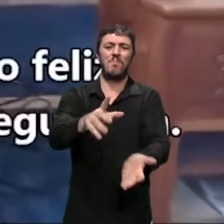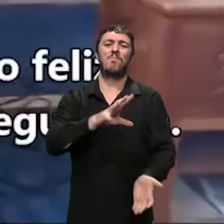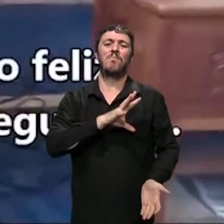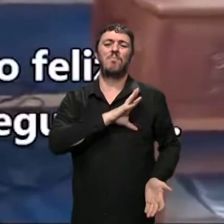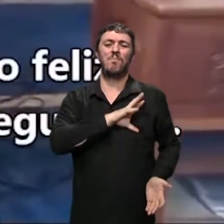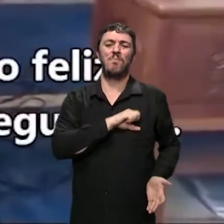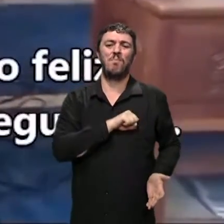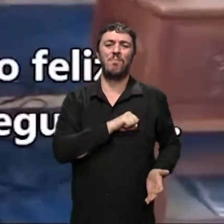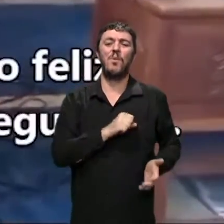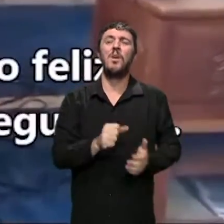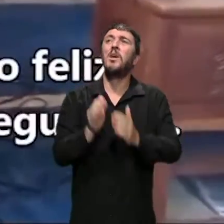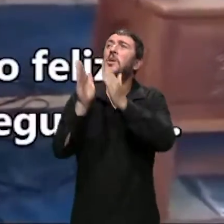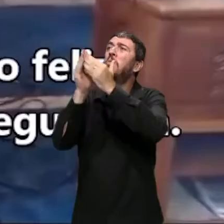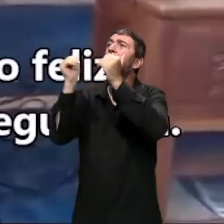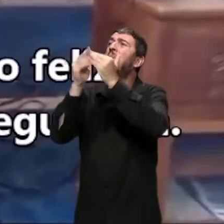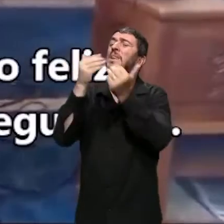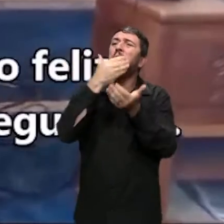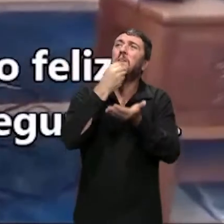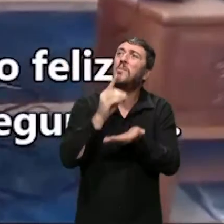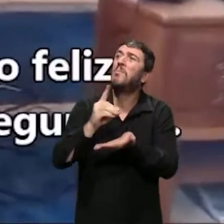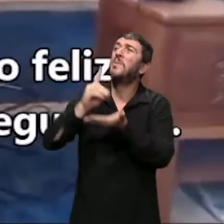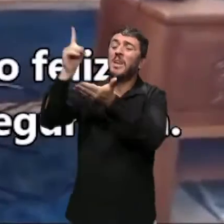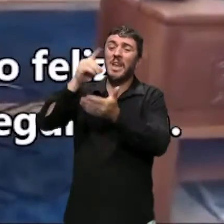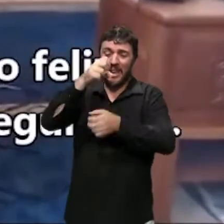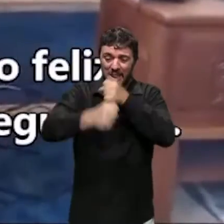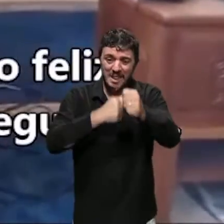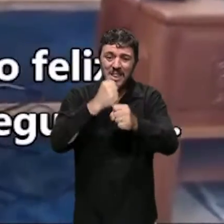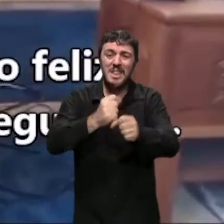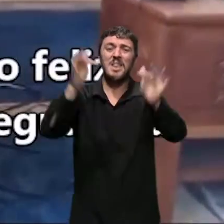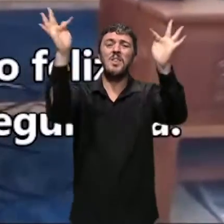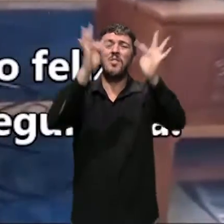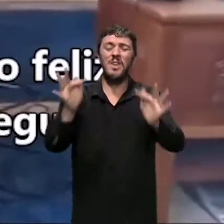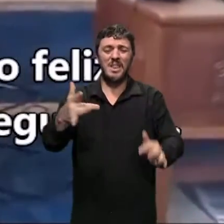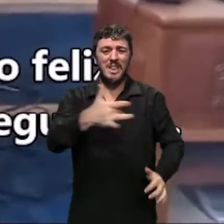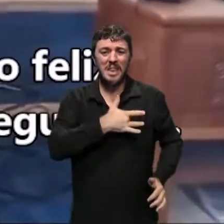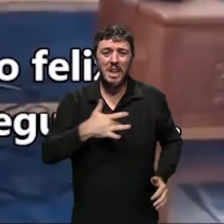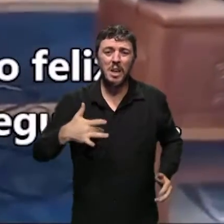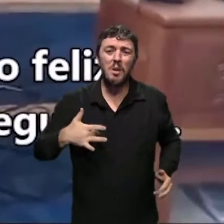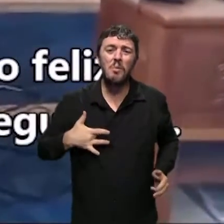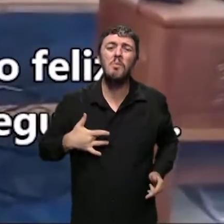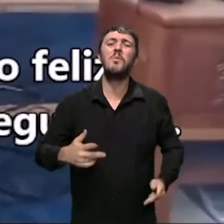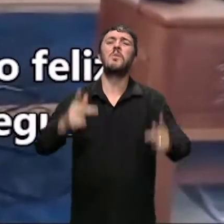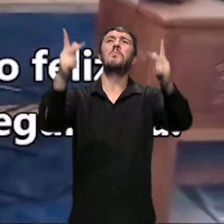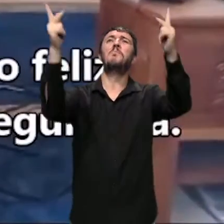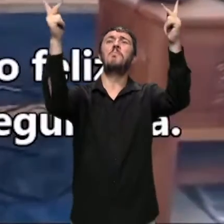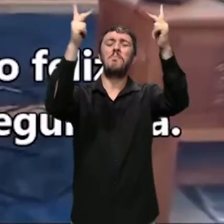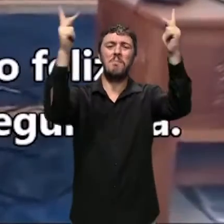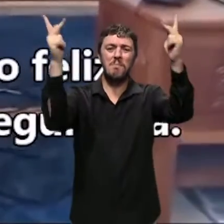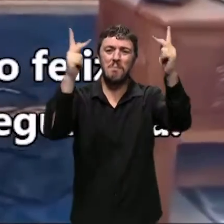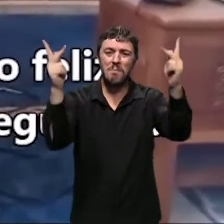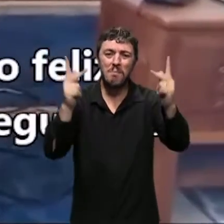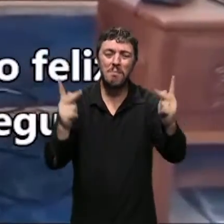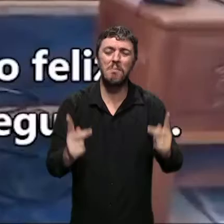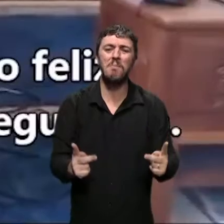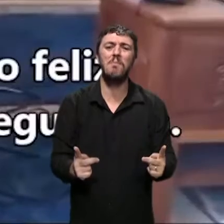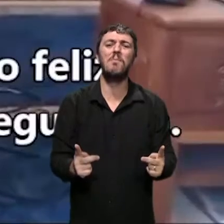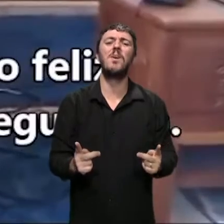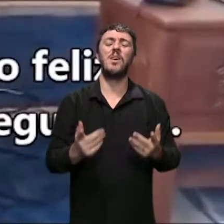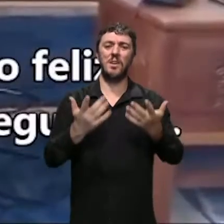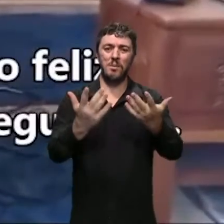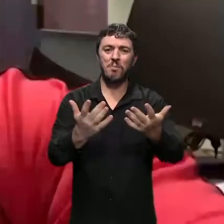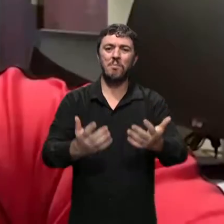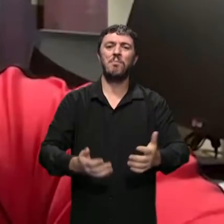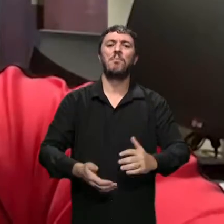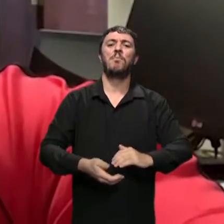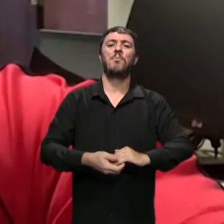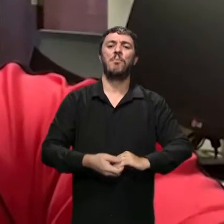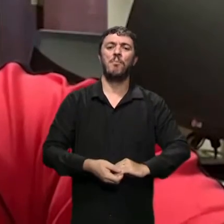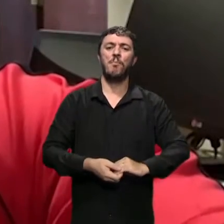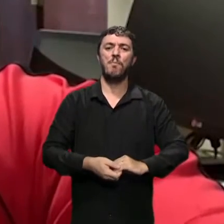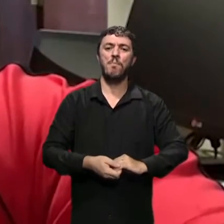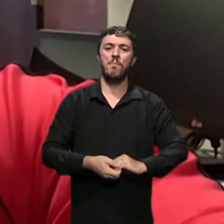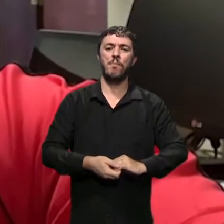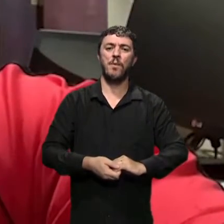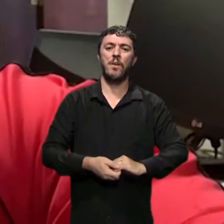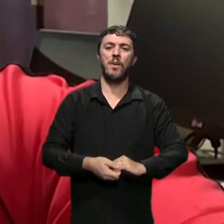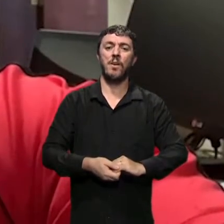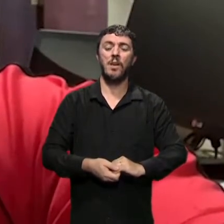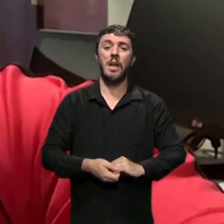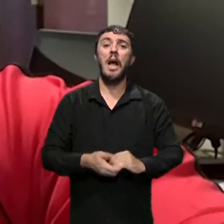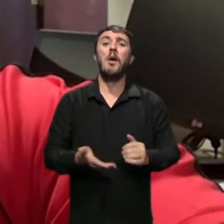hora